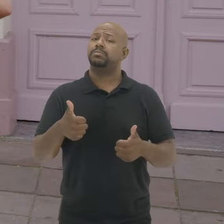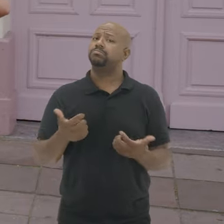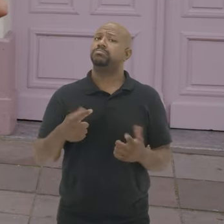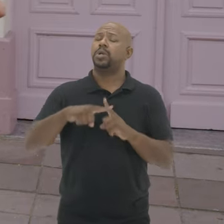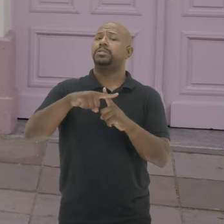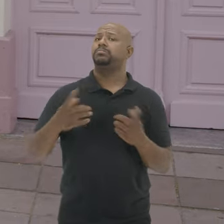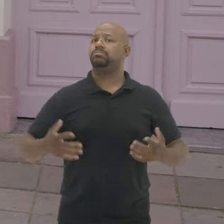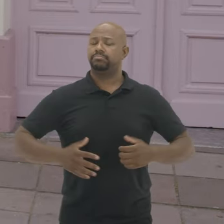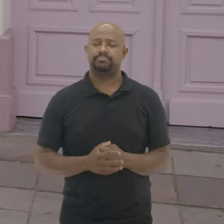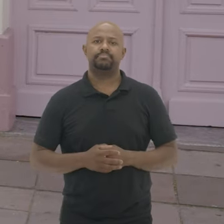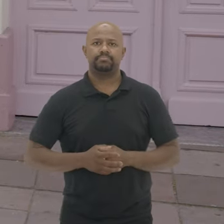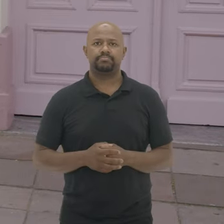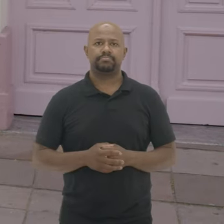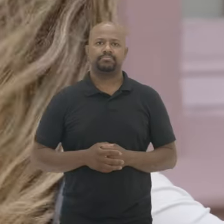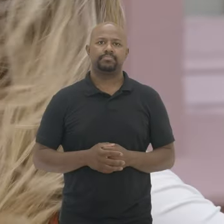Funcional